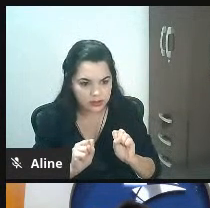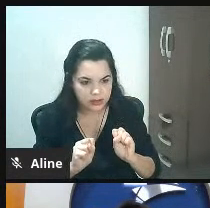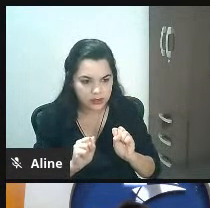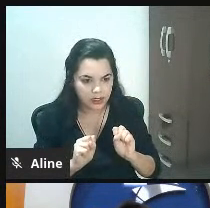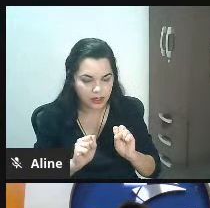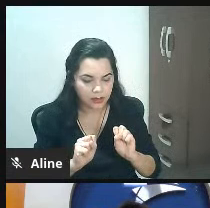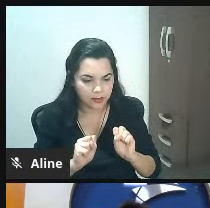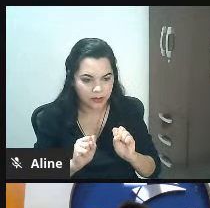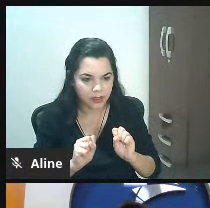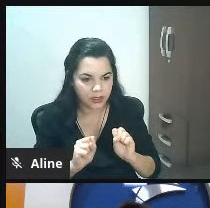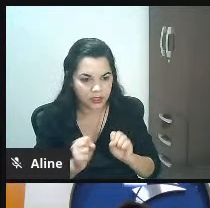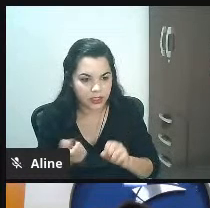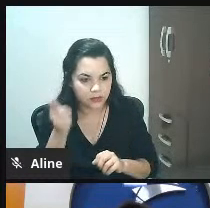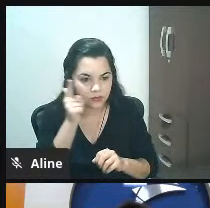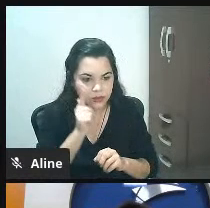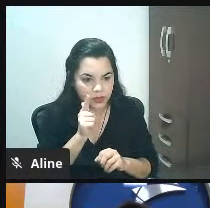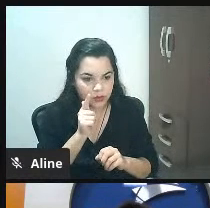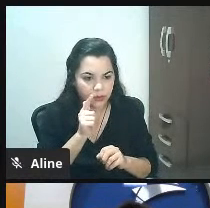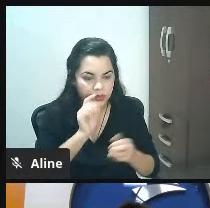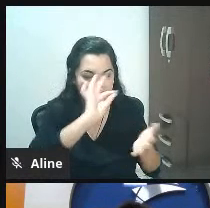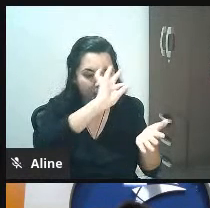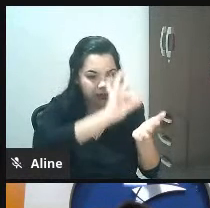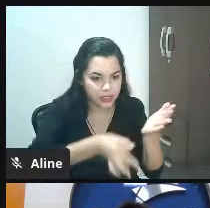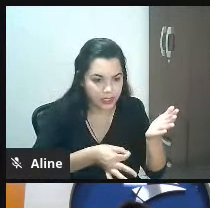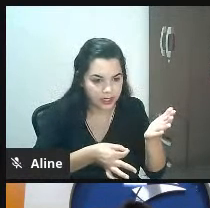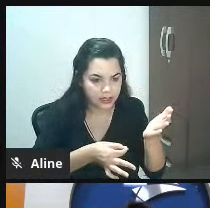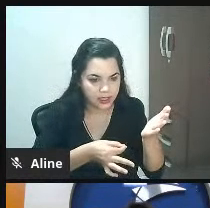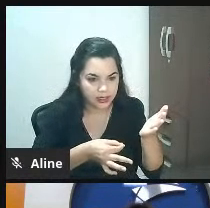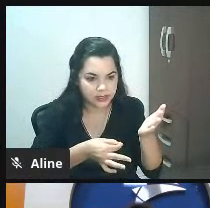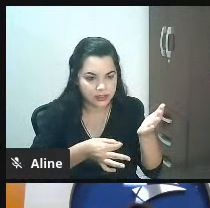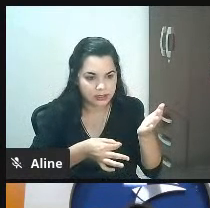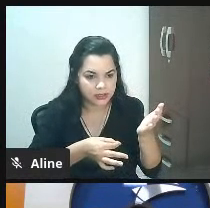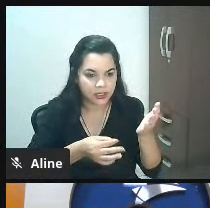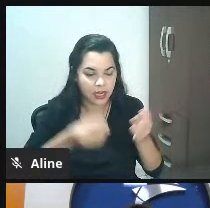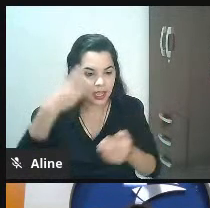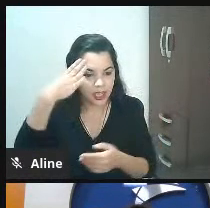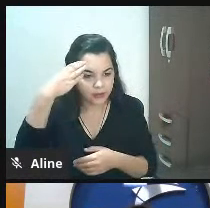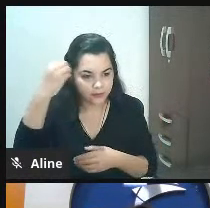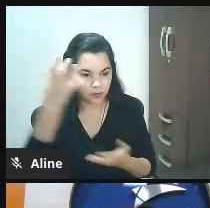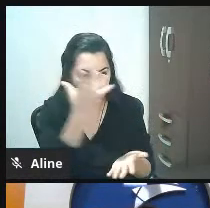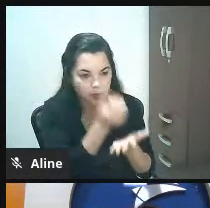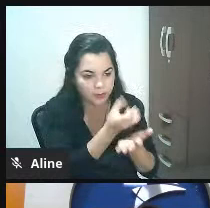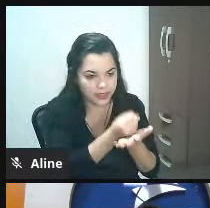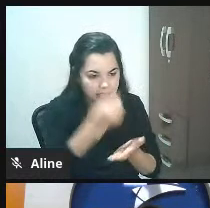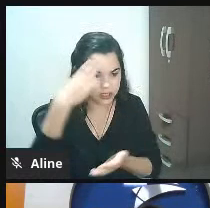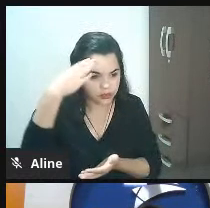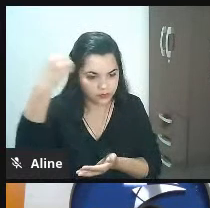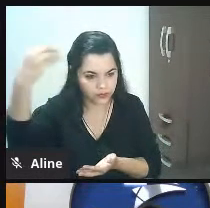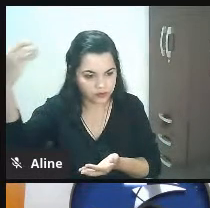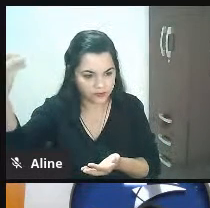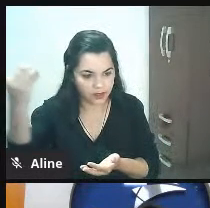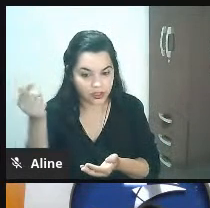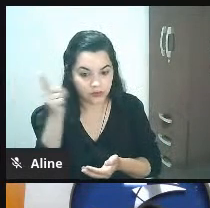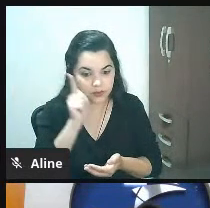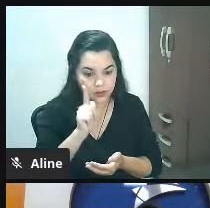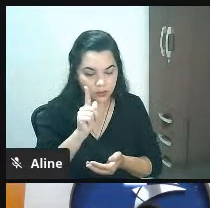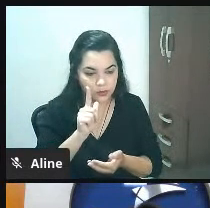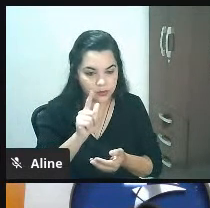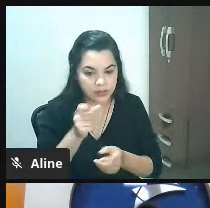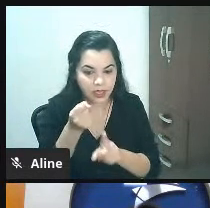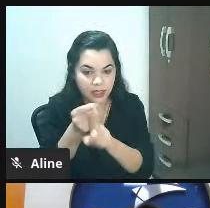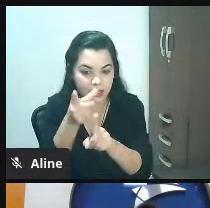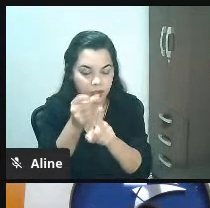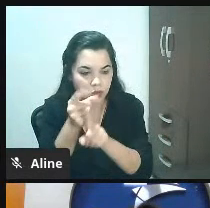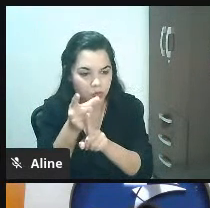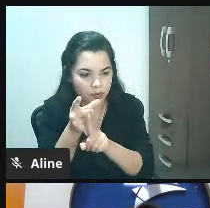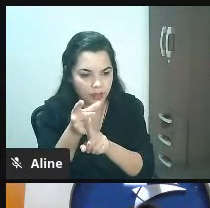tecnologia que você consegue cadastrar teu quarto tua casa sei lá uma casa de campo para lá para você alugar muito bem olha que